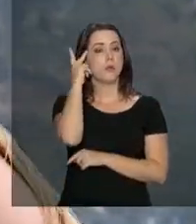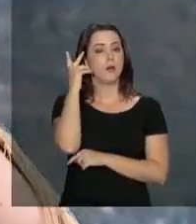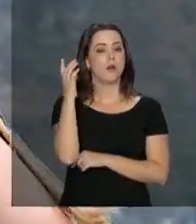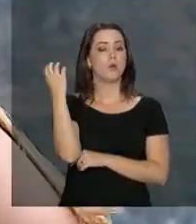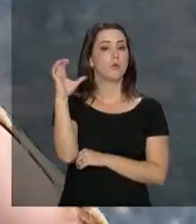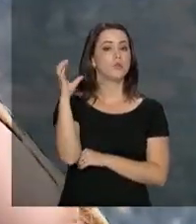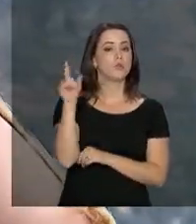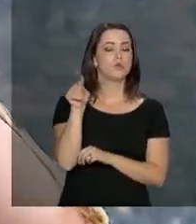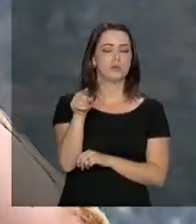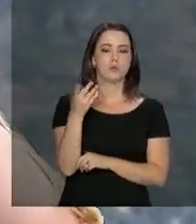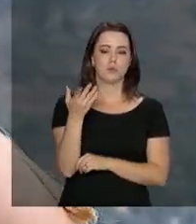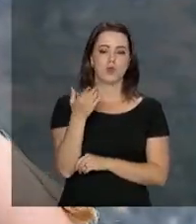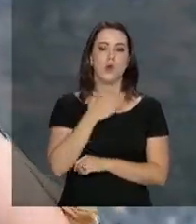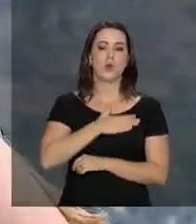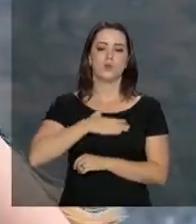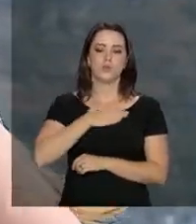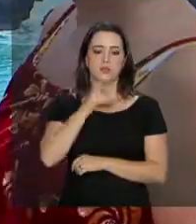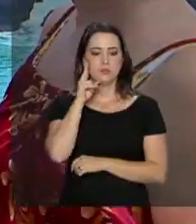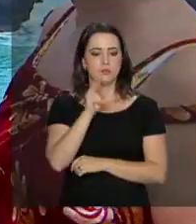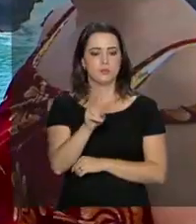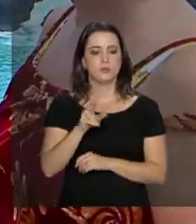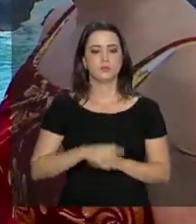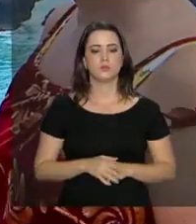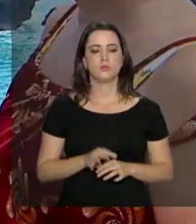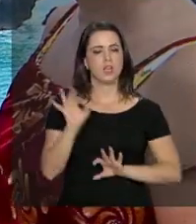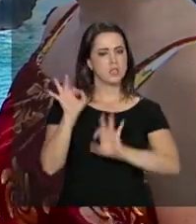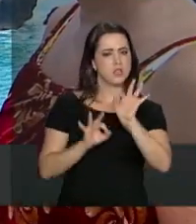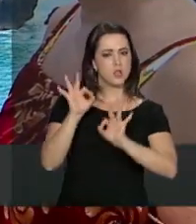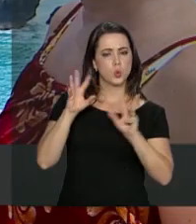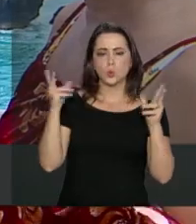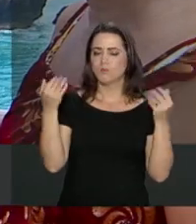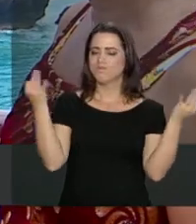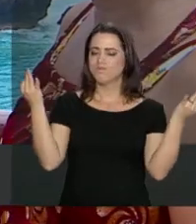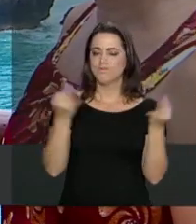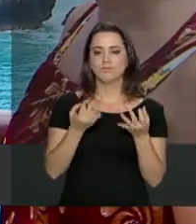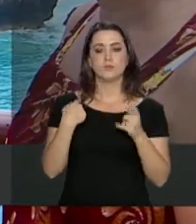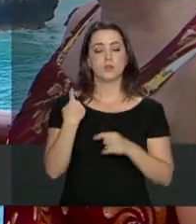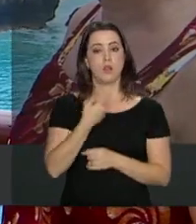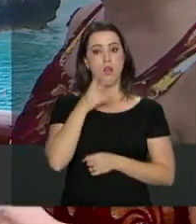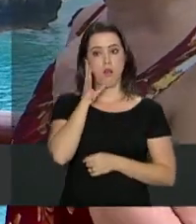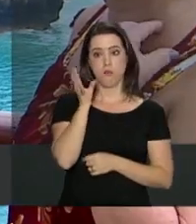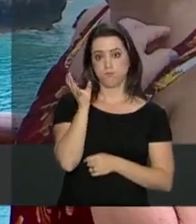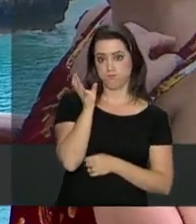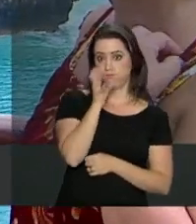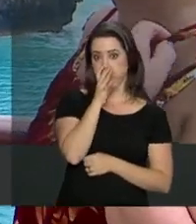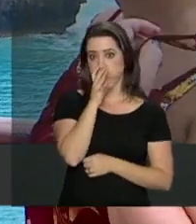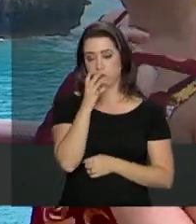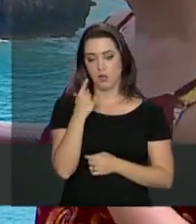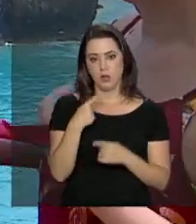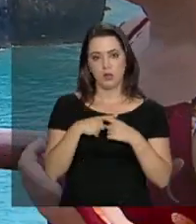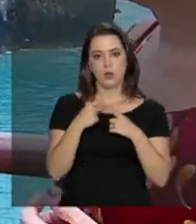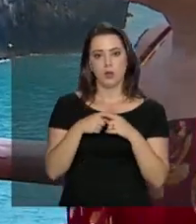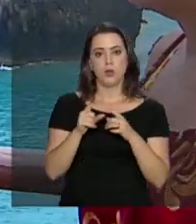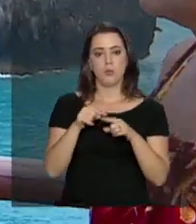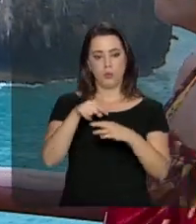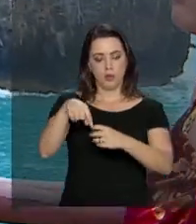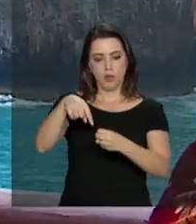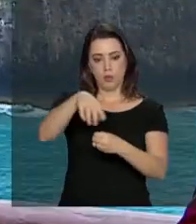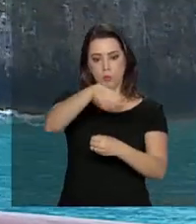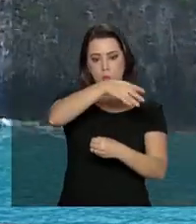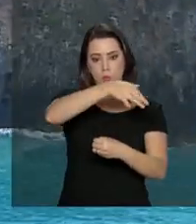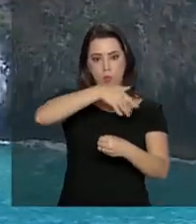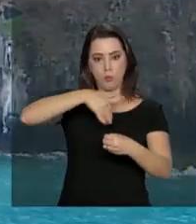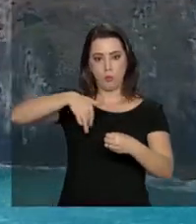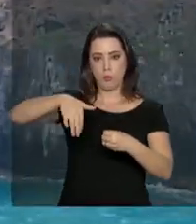de Curitiba. Gostaram do que viram. A estrutura é sensacional. A gente fica impressionada porque é uma ilha e